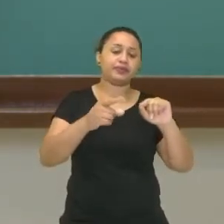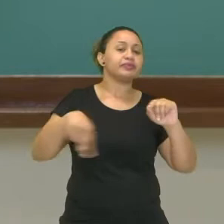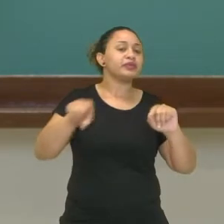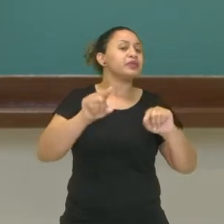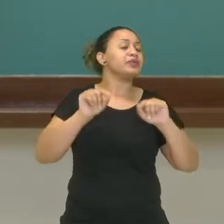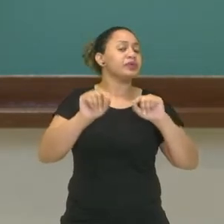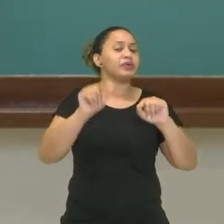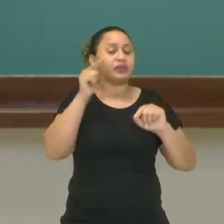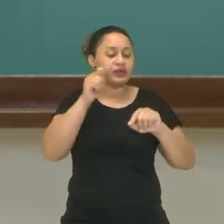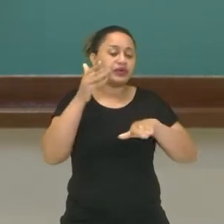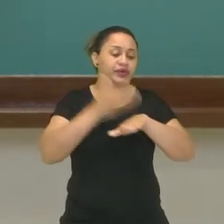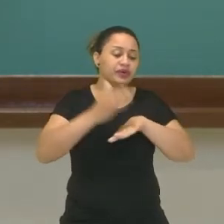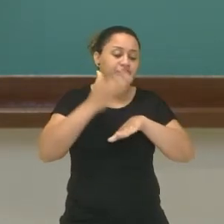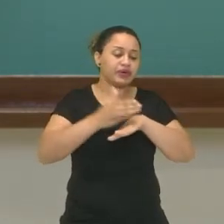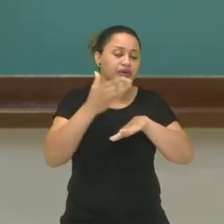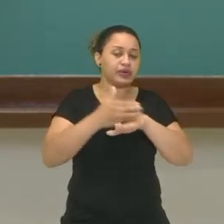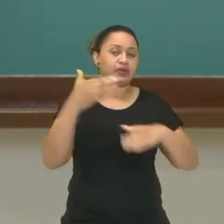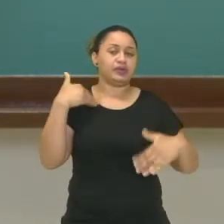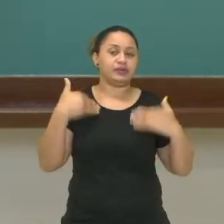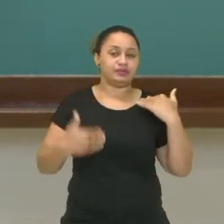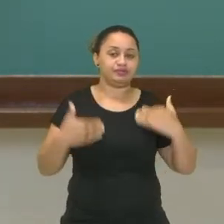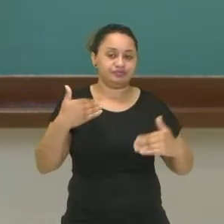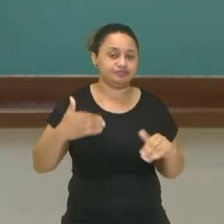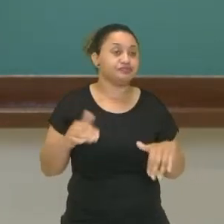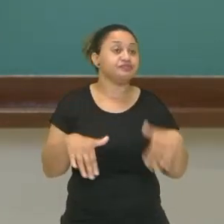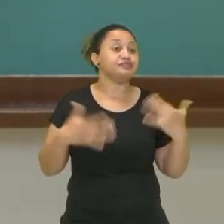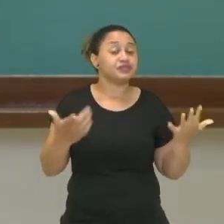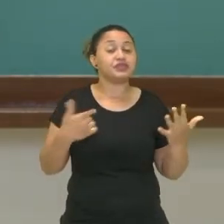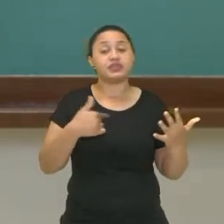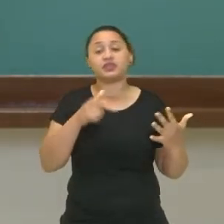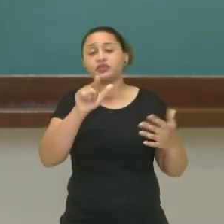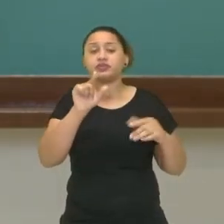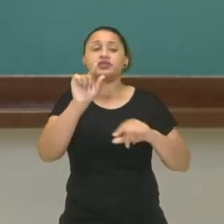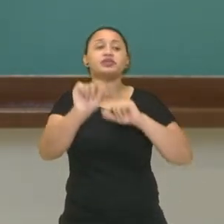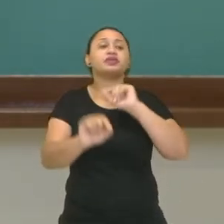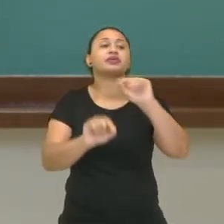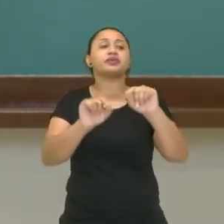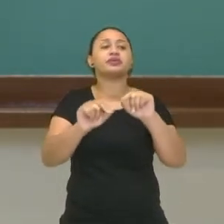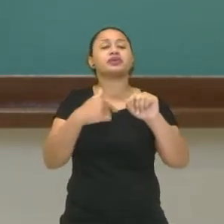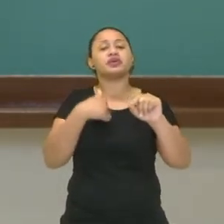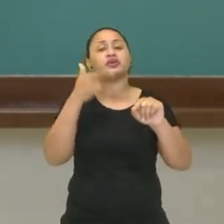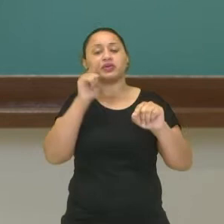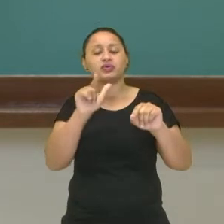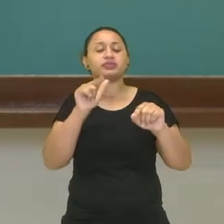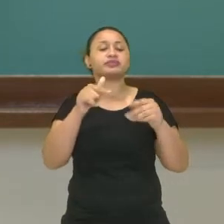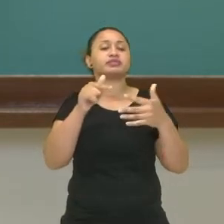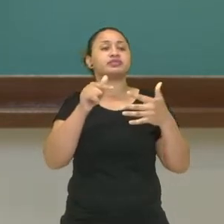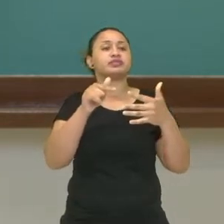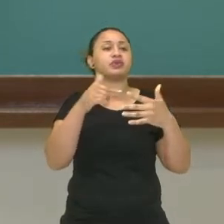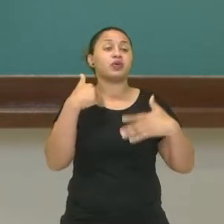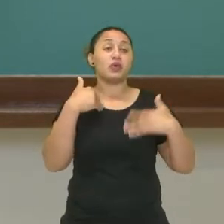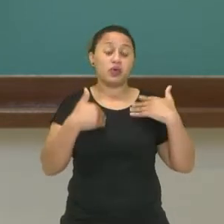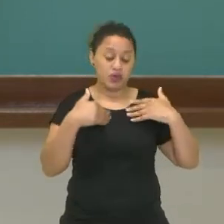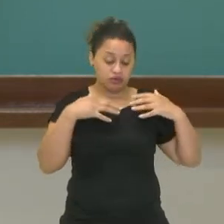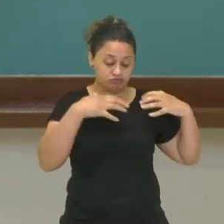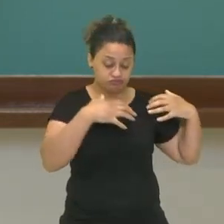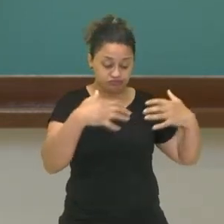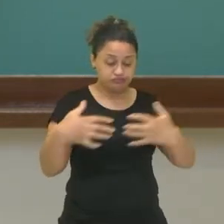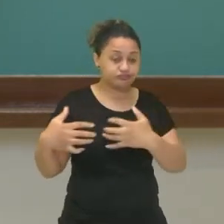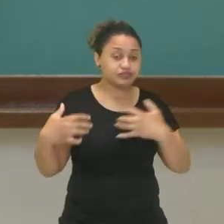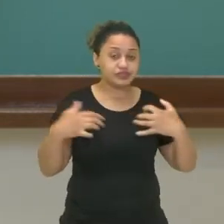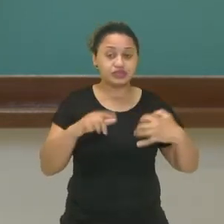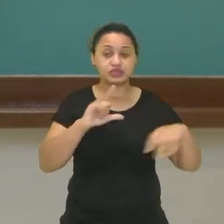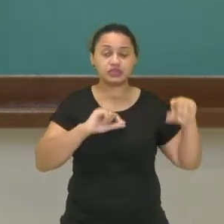condicionar o seu corpo, você definir, por exemplo, uma parte lá do seu corpo, então você vai fazer